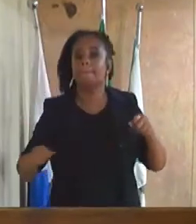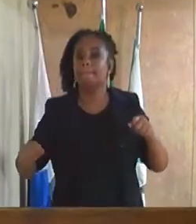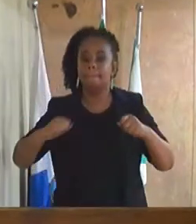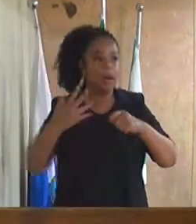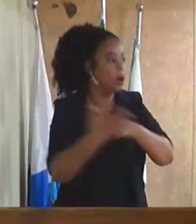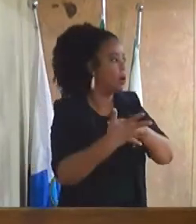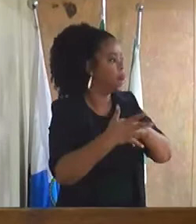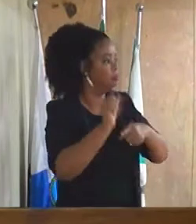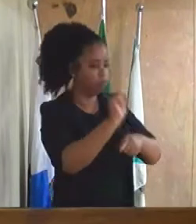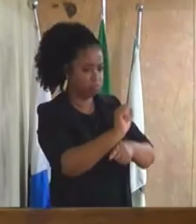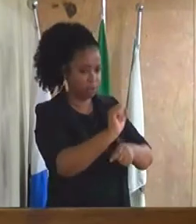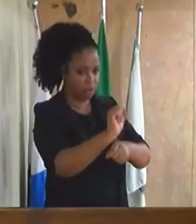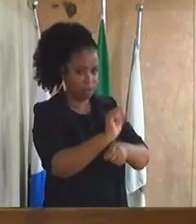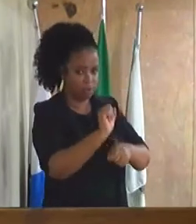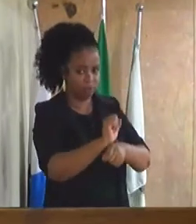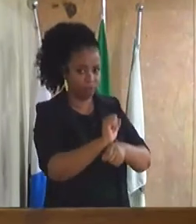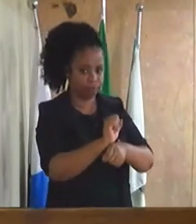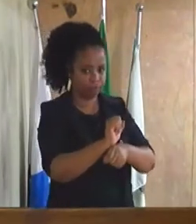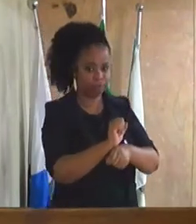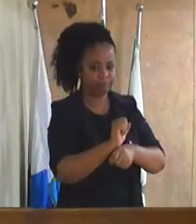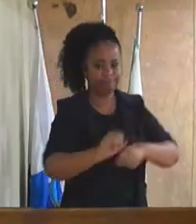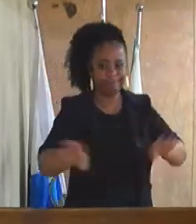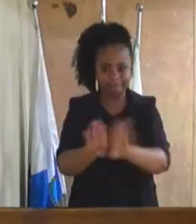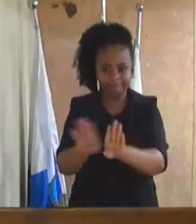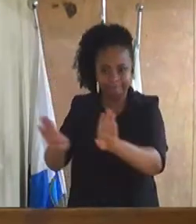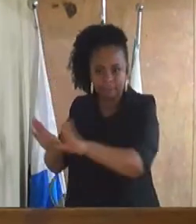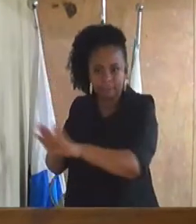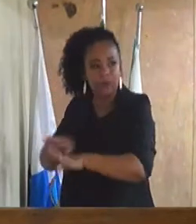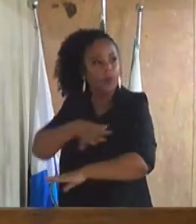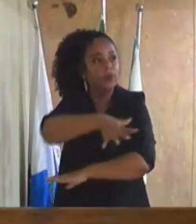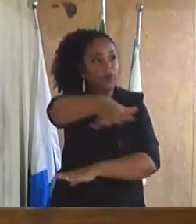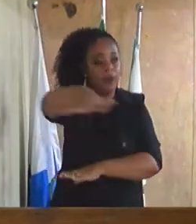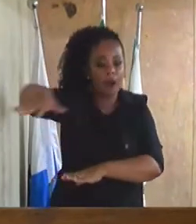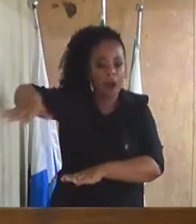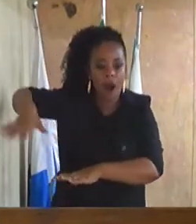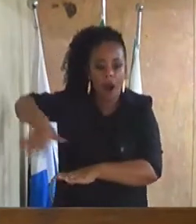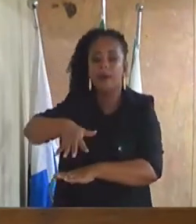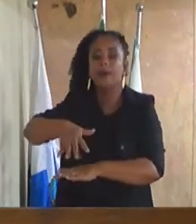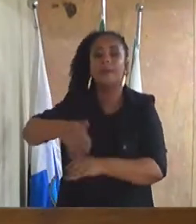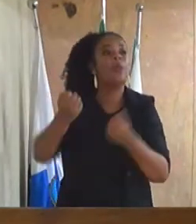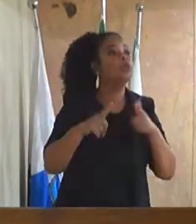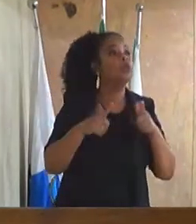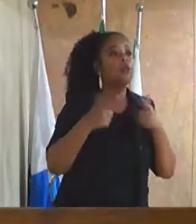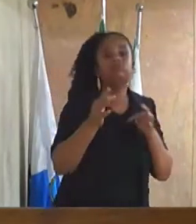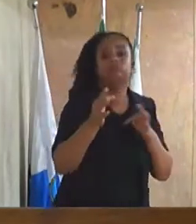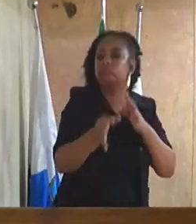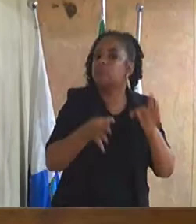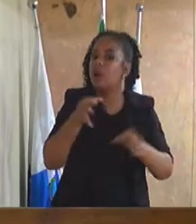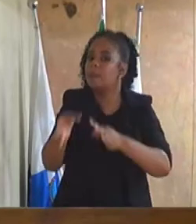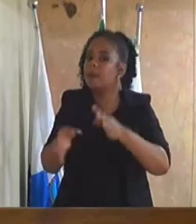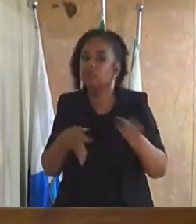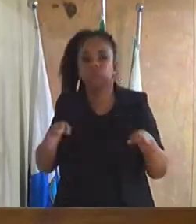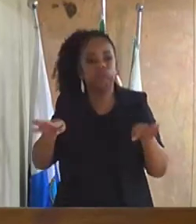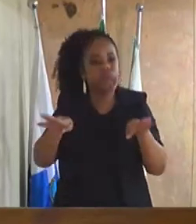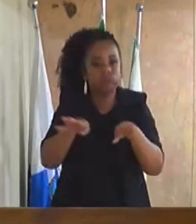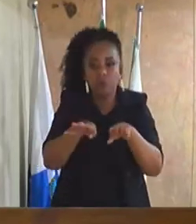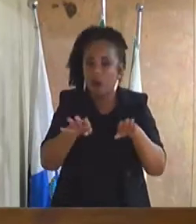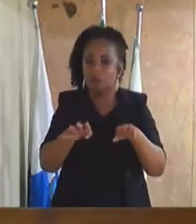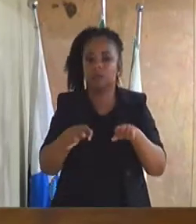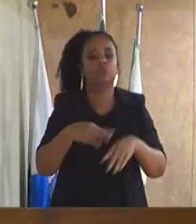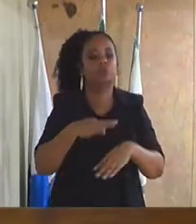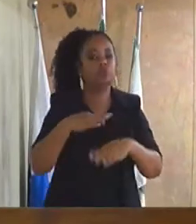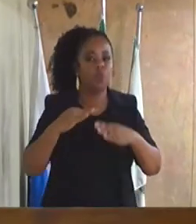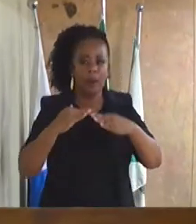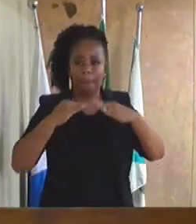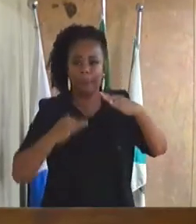Brasil um tratamento igualitário, cada cidade tratou